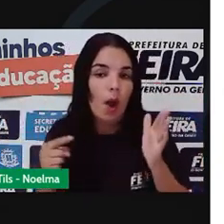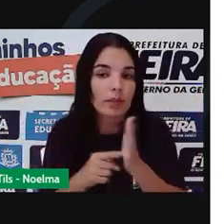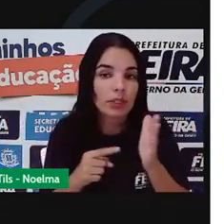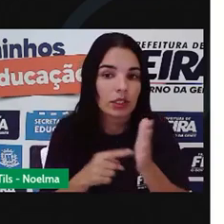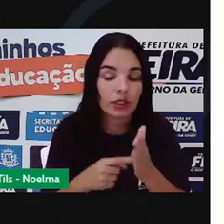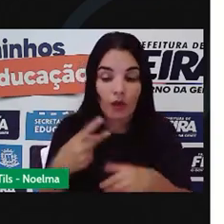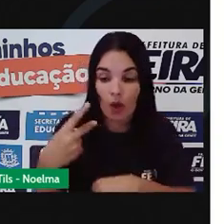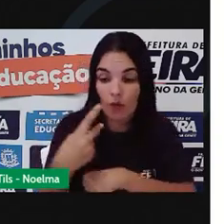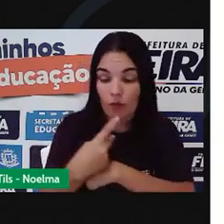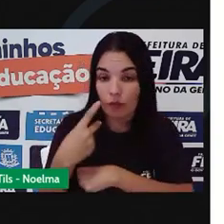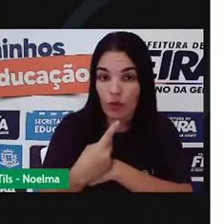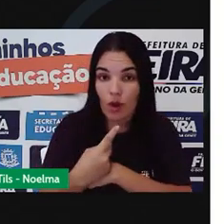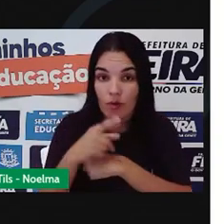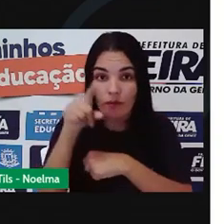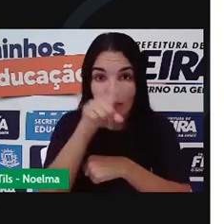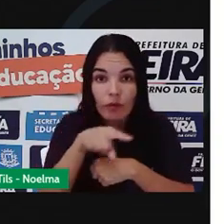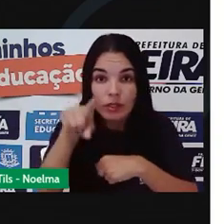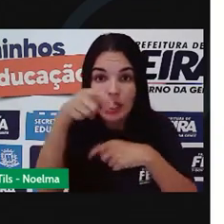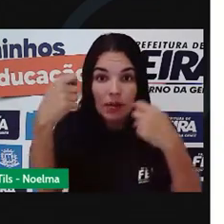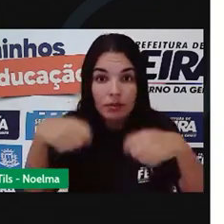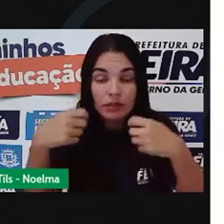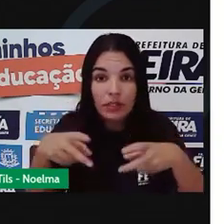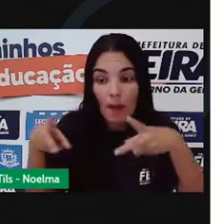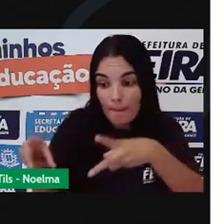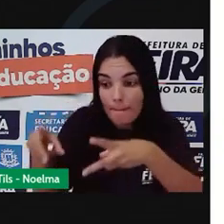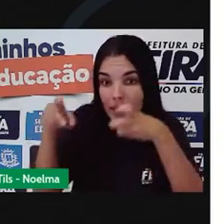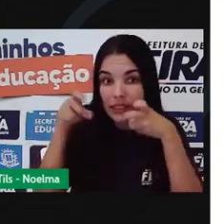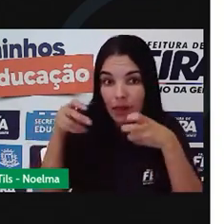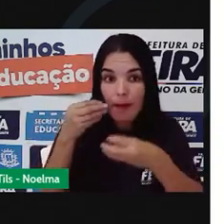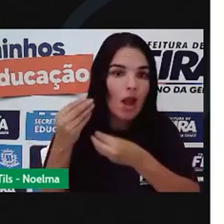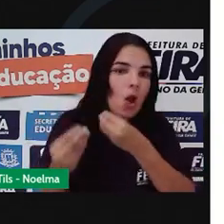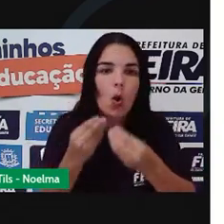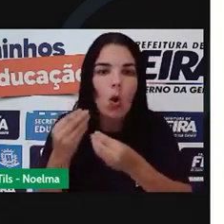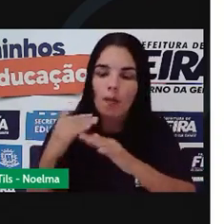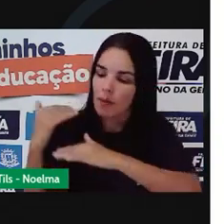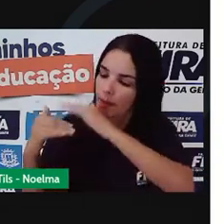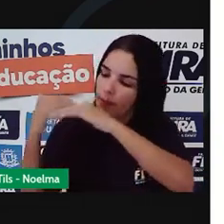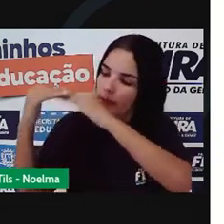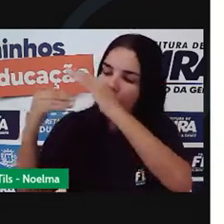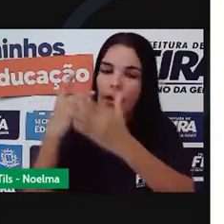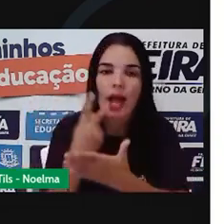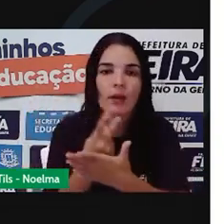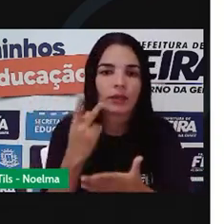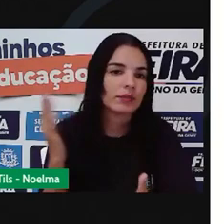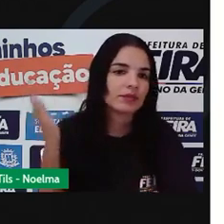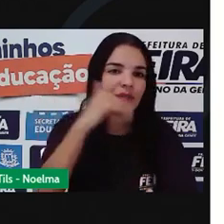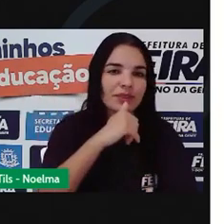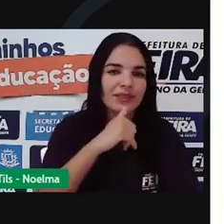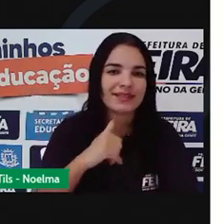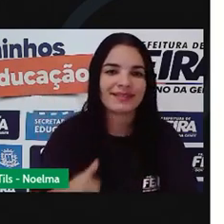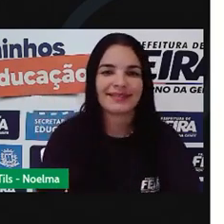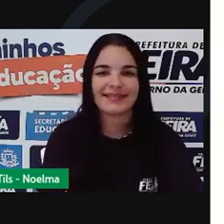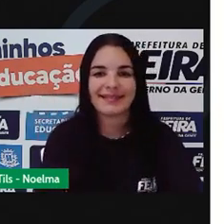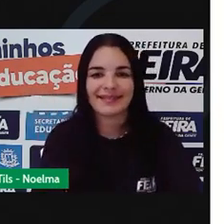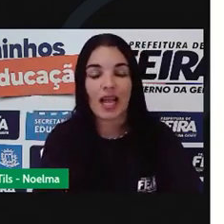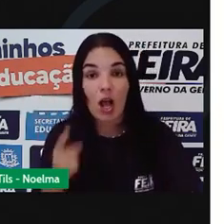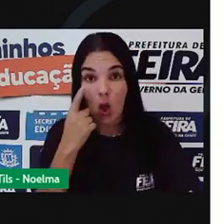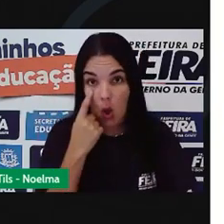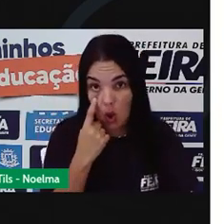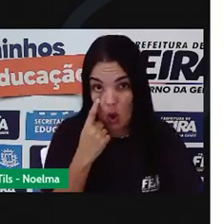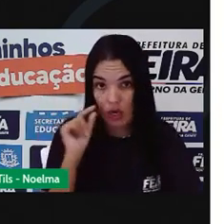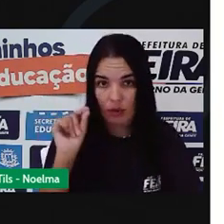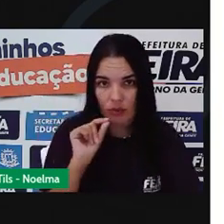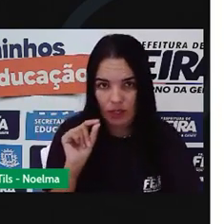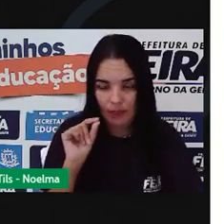fisicamente, vocês consigam perceber como todos esses processos acontecem. bora lá? Então pessoal, o